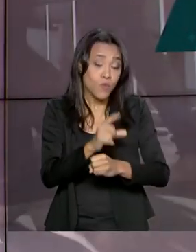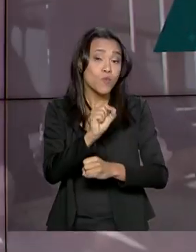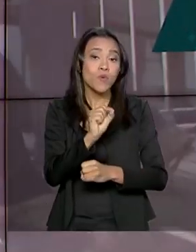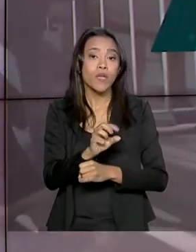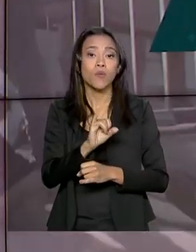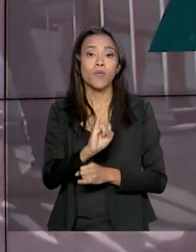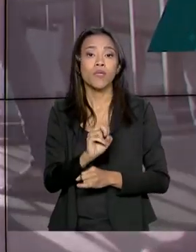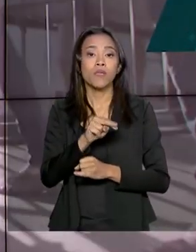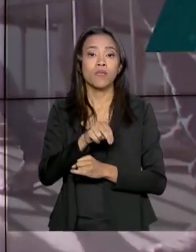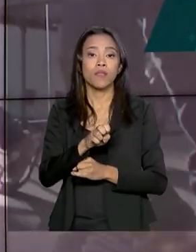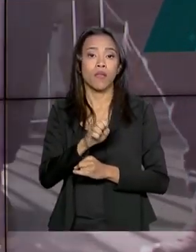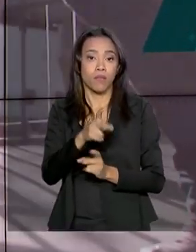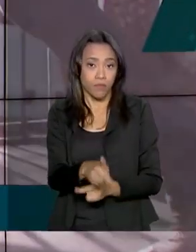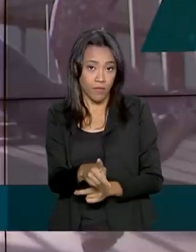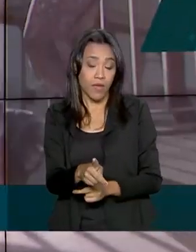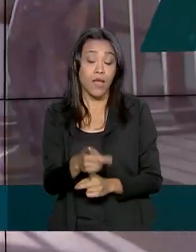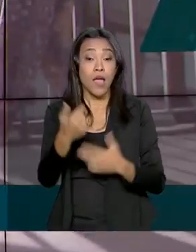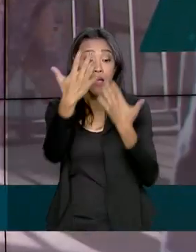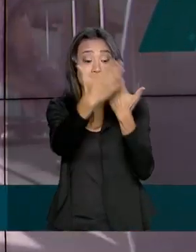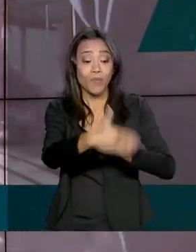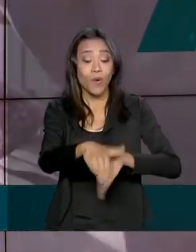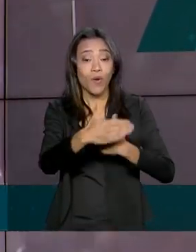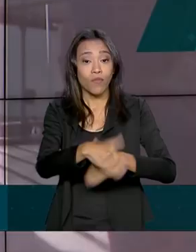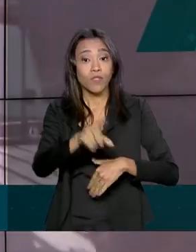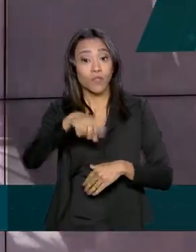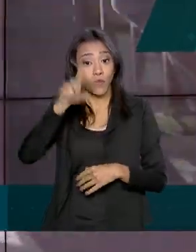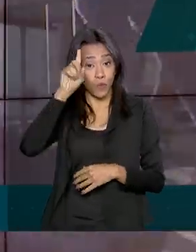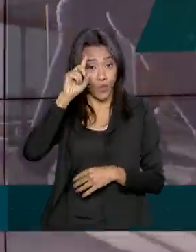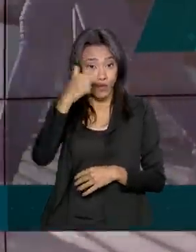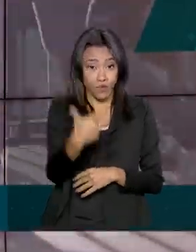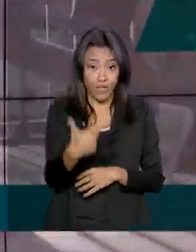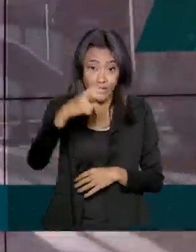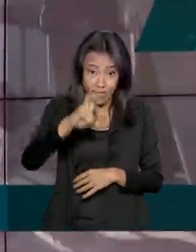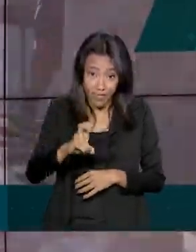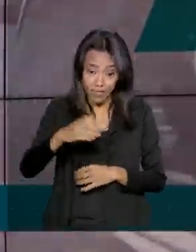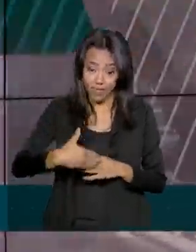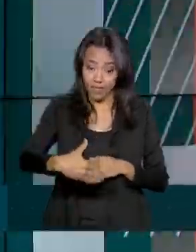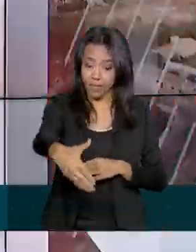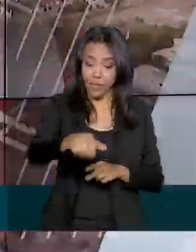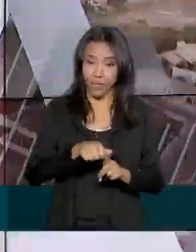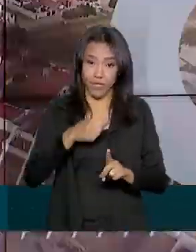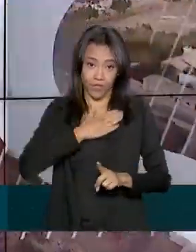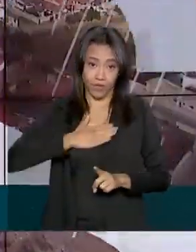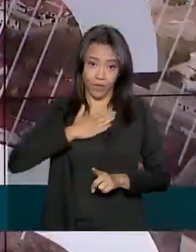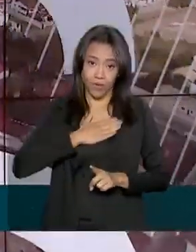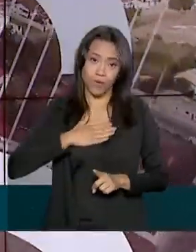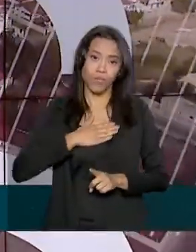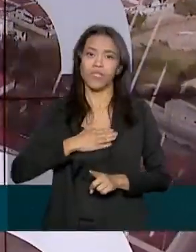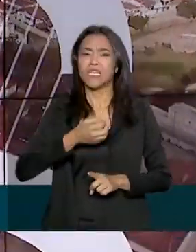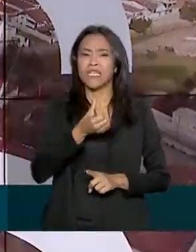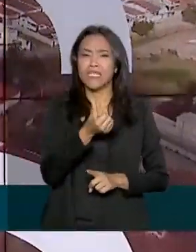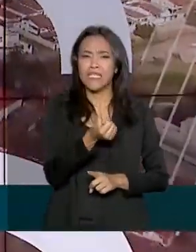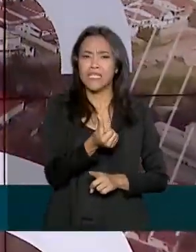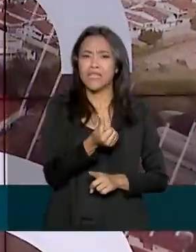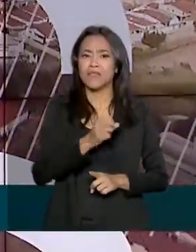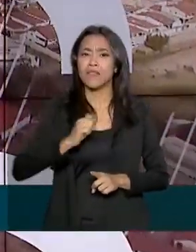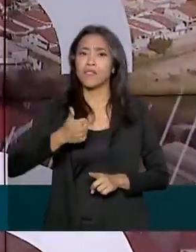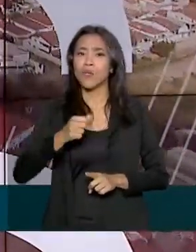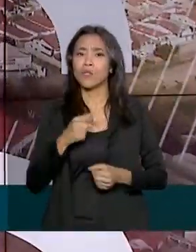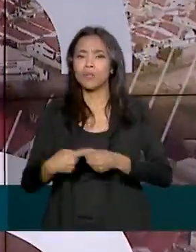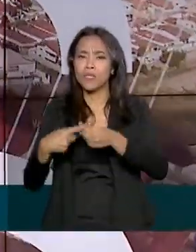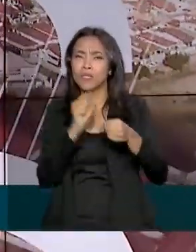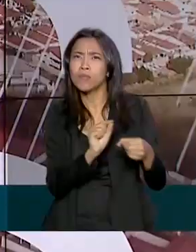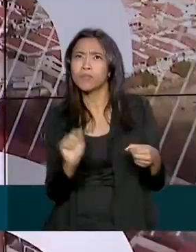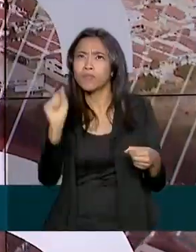site do INEP. As provas vão ser aplicadas no dia 25 de agosto em 611 municípios. A